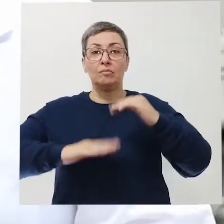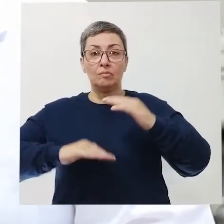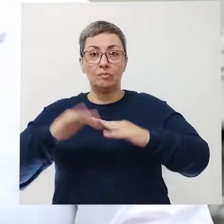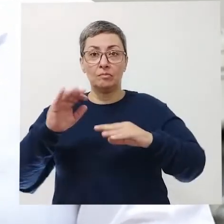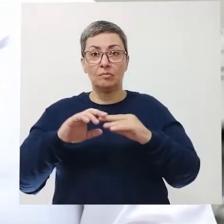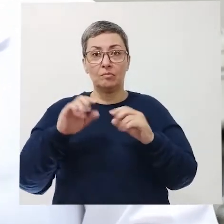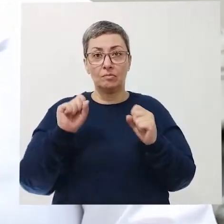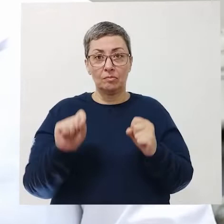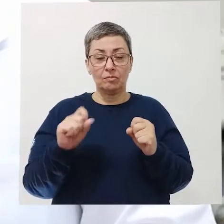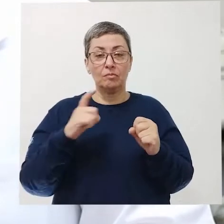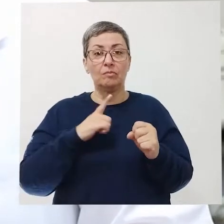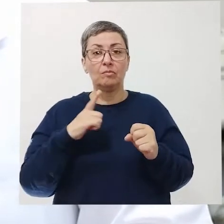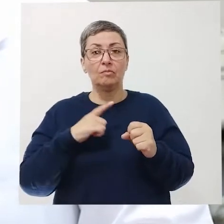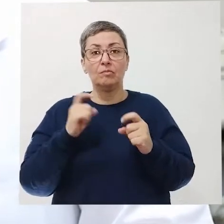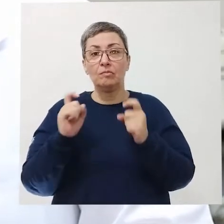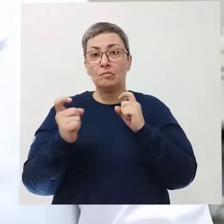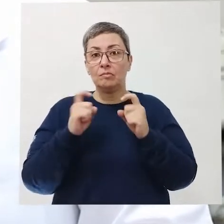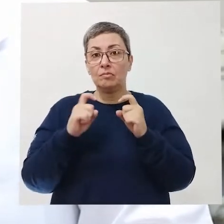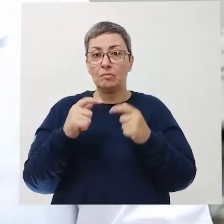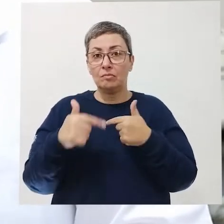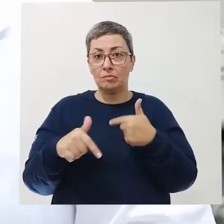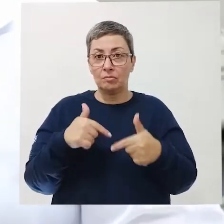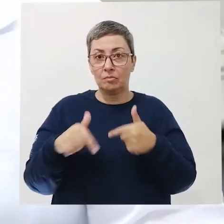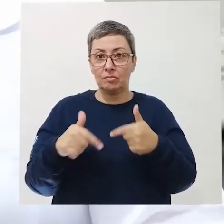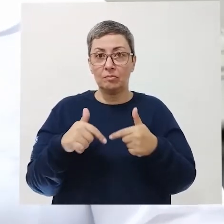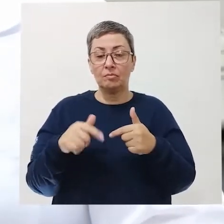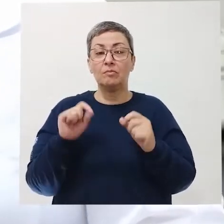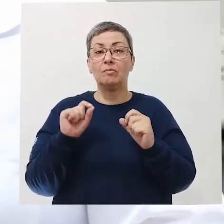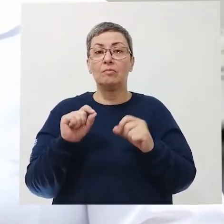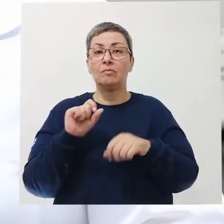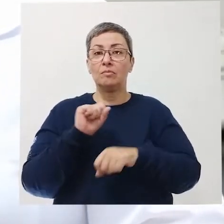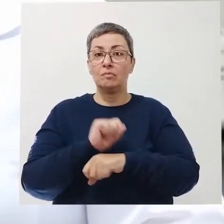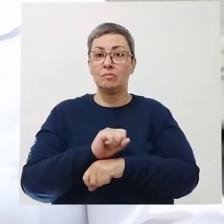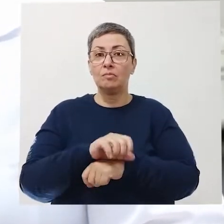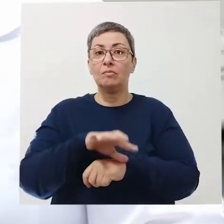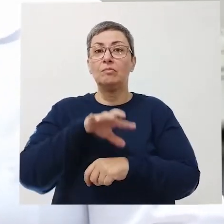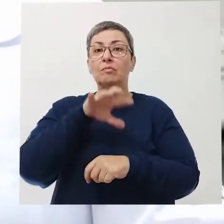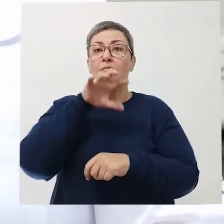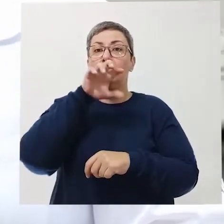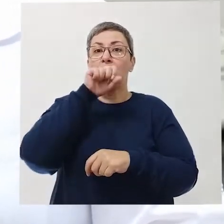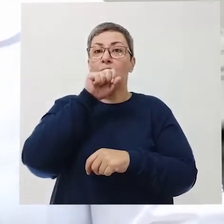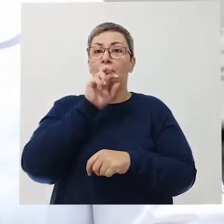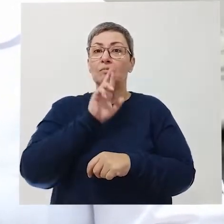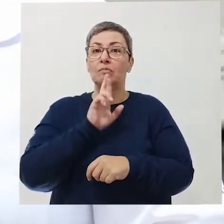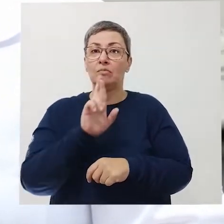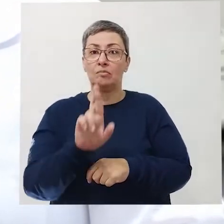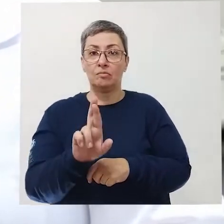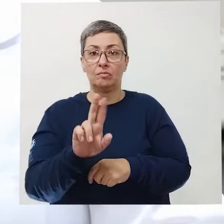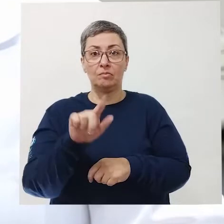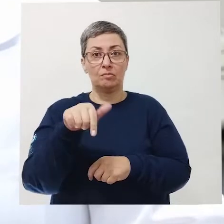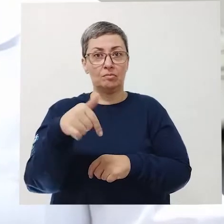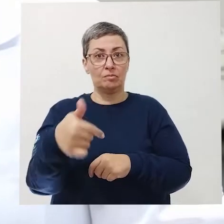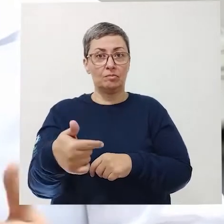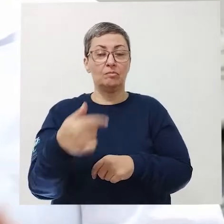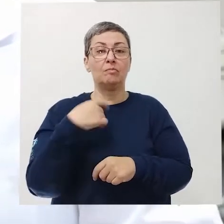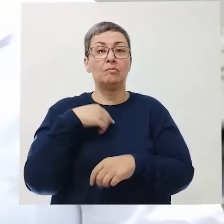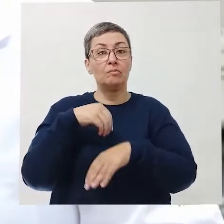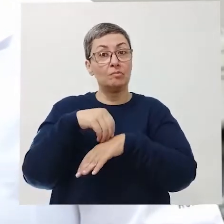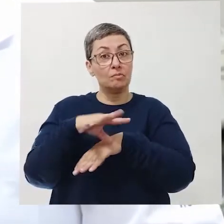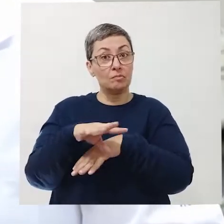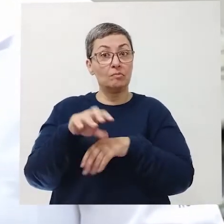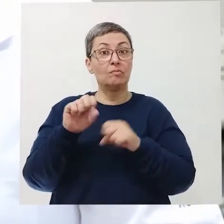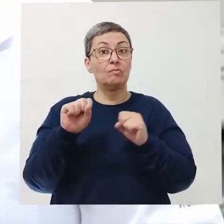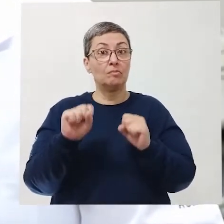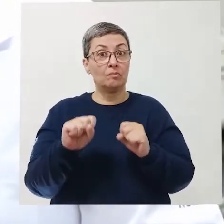Se você estiver, por exemplo, em uma reunião de trabalho, pare, respire antes de responder. São algumas dicas que